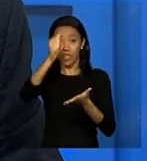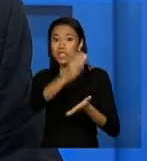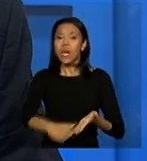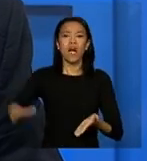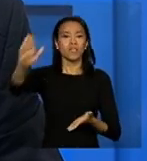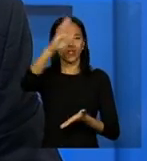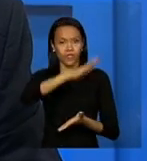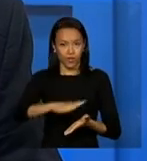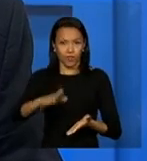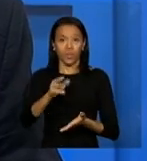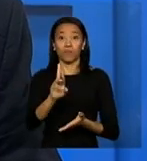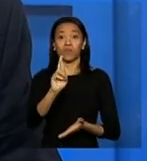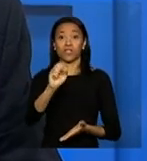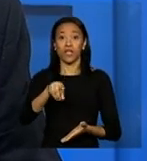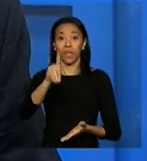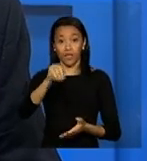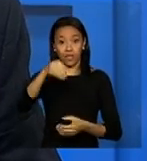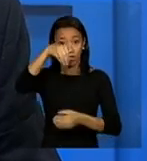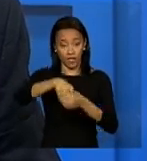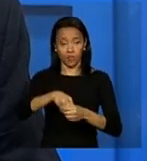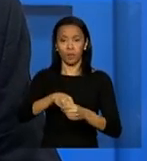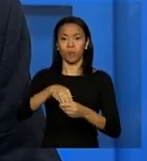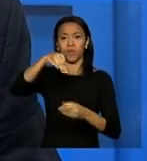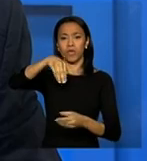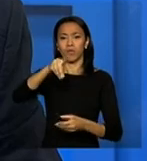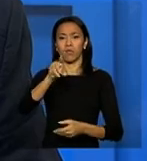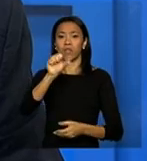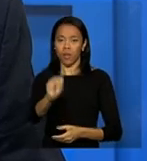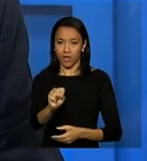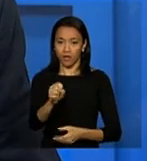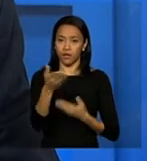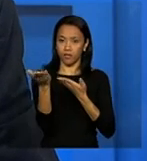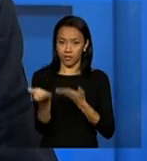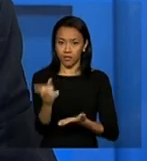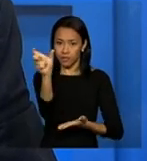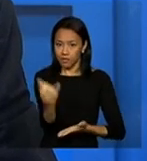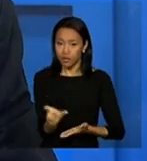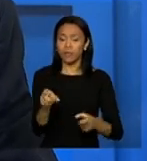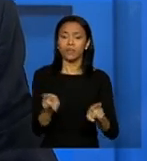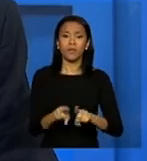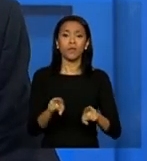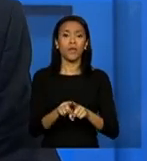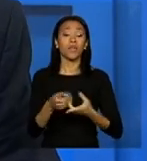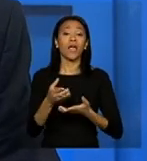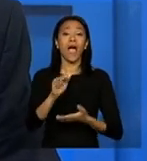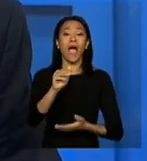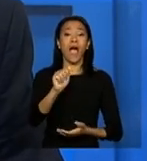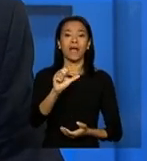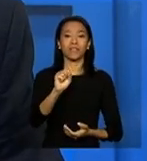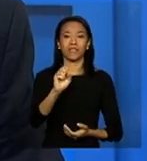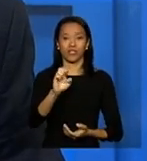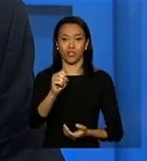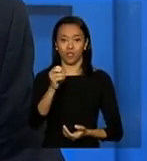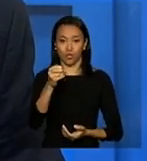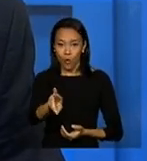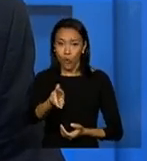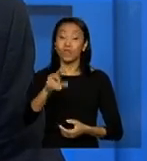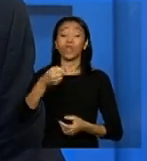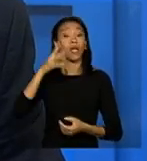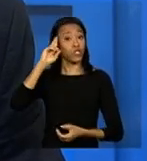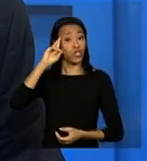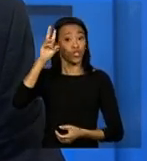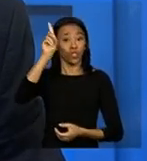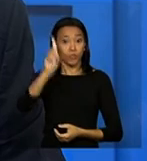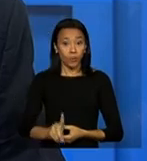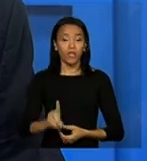de Cidadania do MDS, Maurício Fleury Curado, e o assessor da diretoria executiva